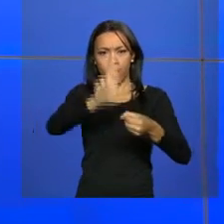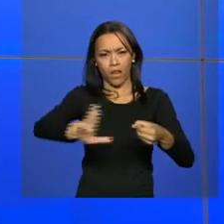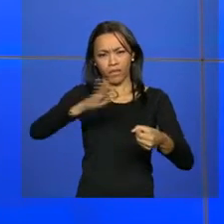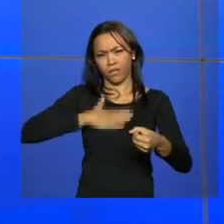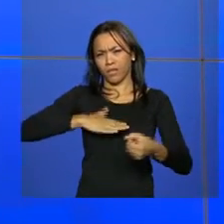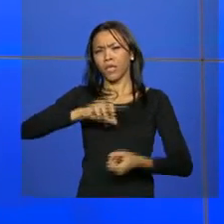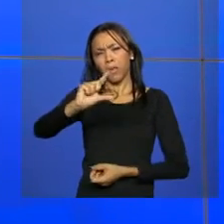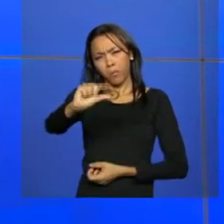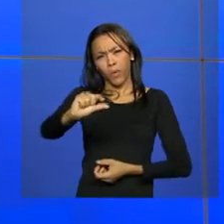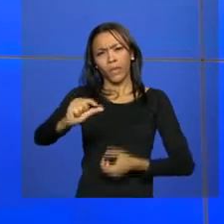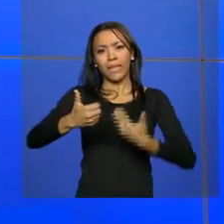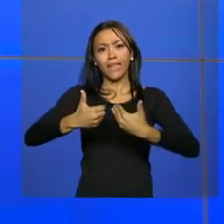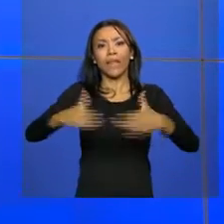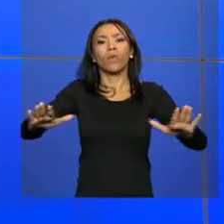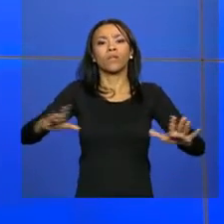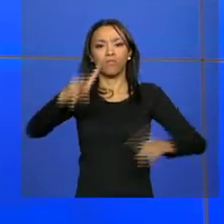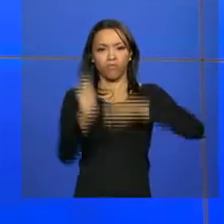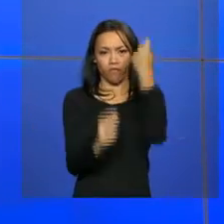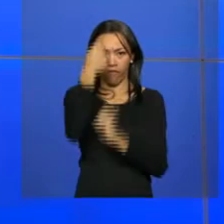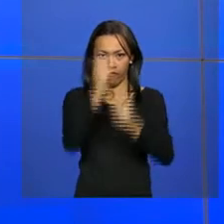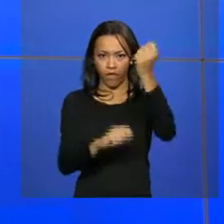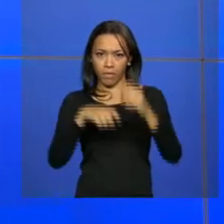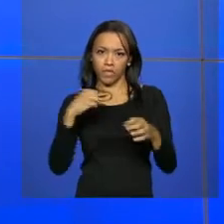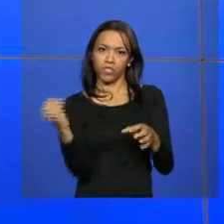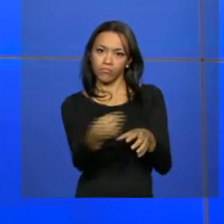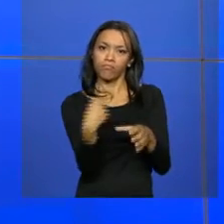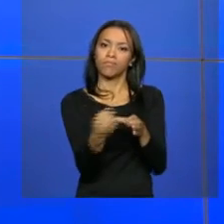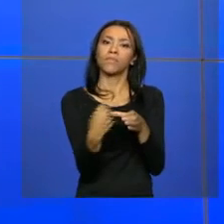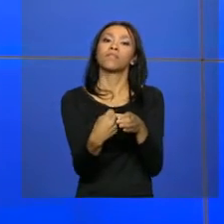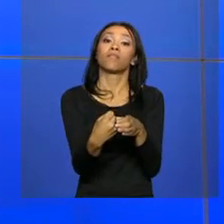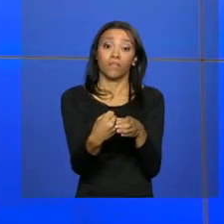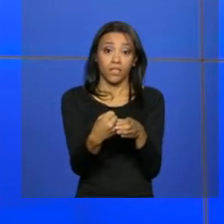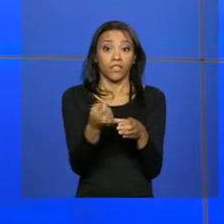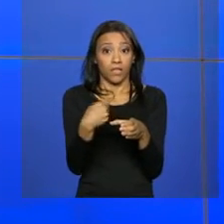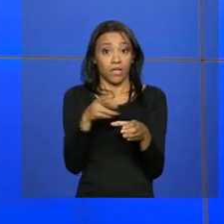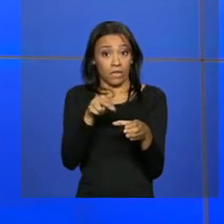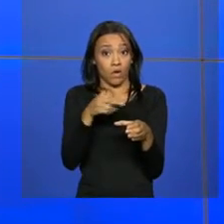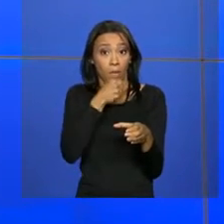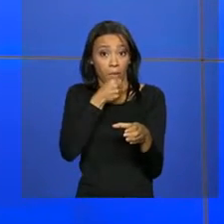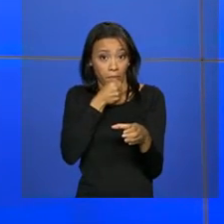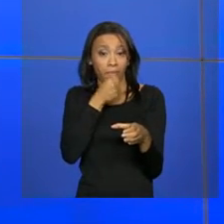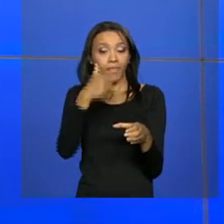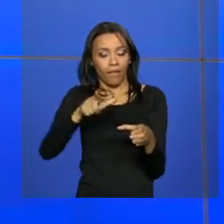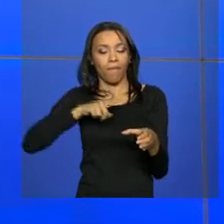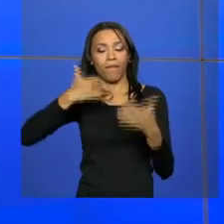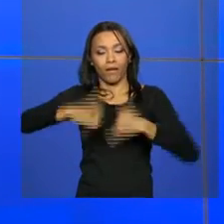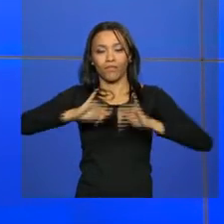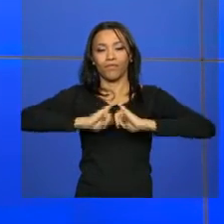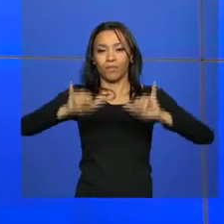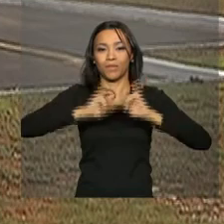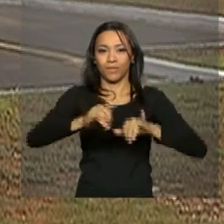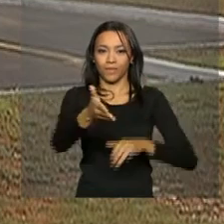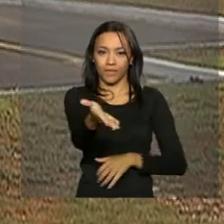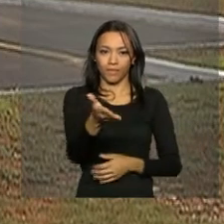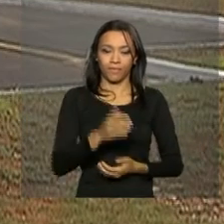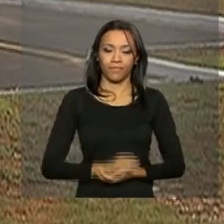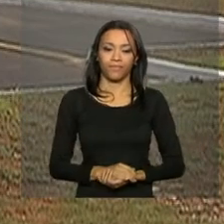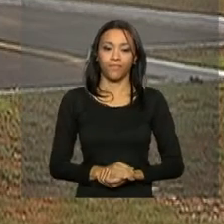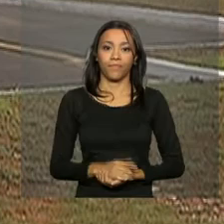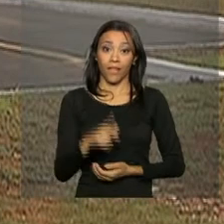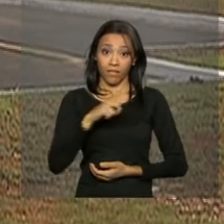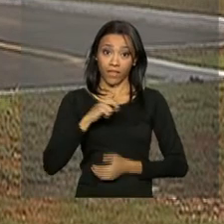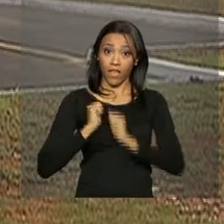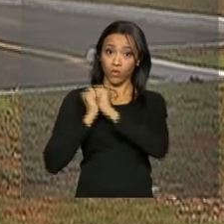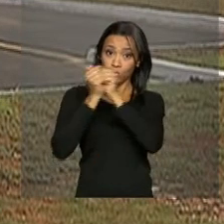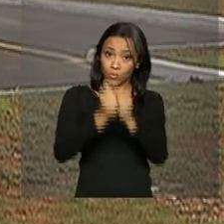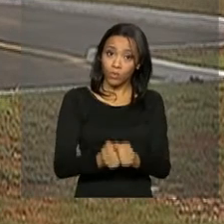pouco da inauguração de uma cervejaria. O repórter Ney Pereira está na cidade e tem as informações. Ela estará acompanhada do